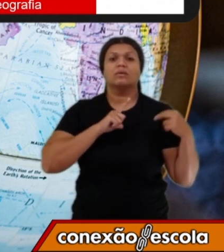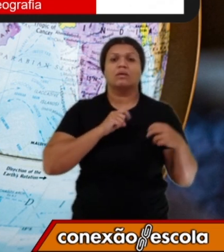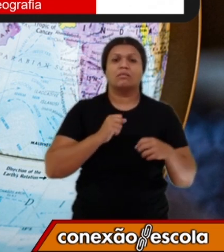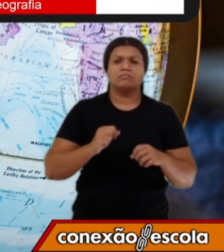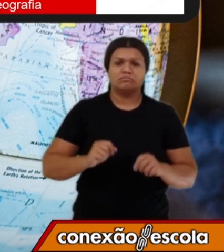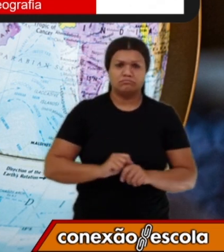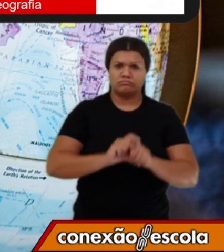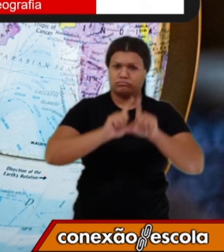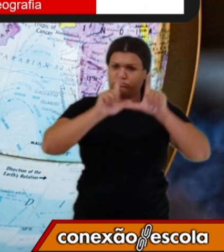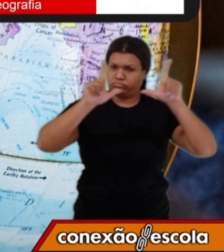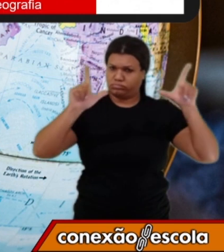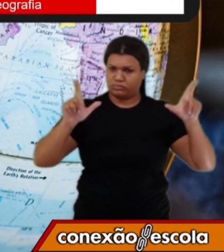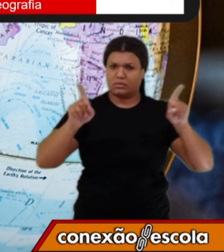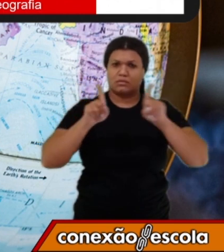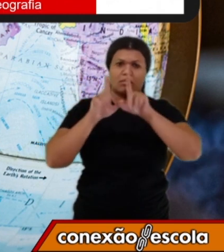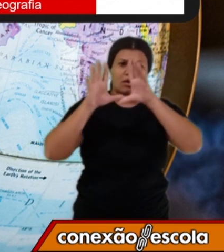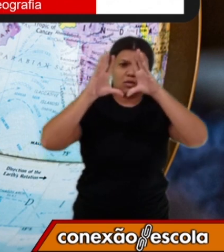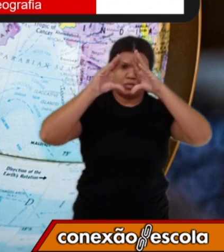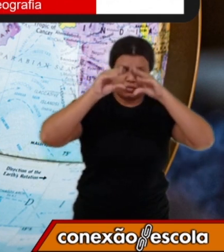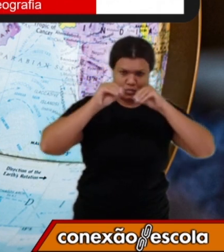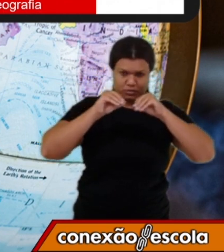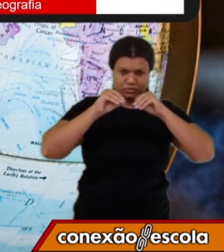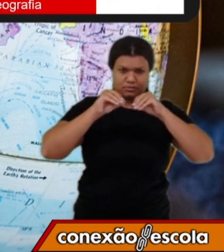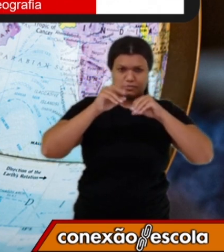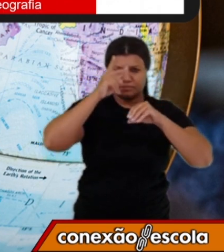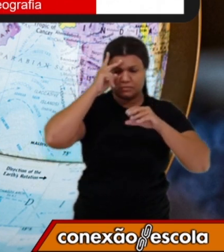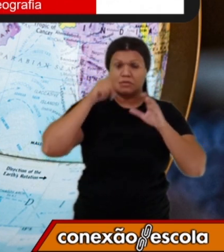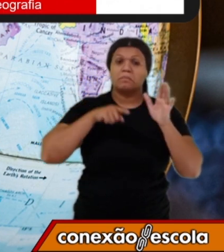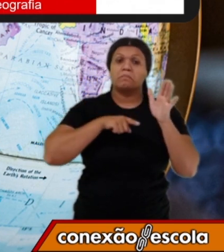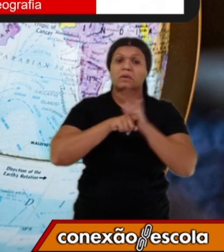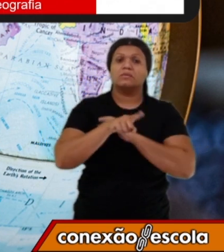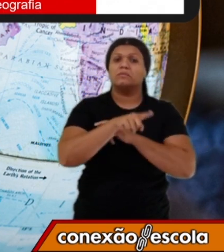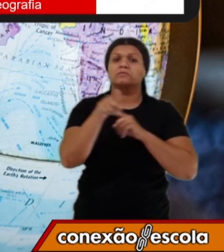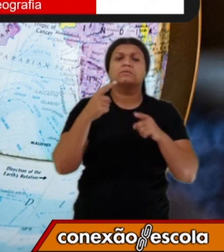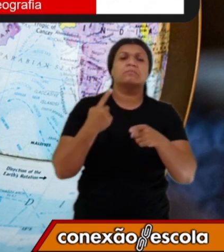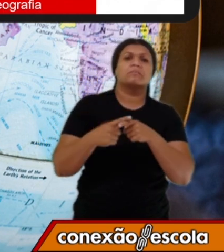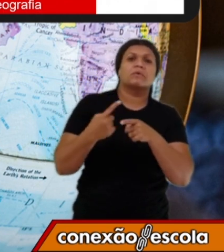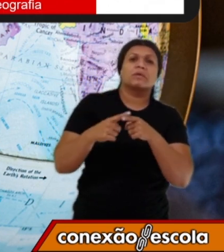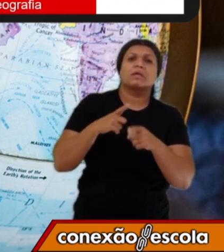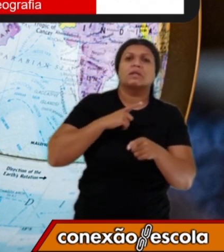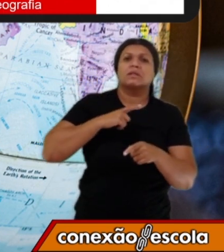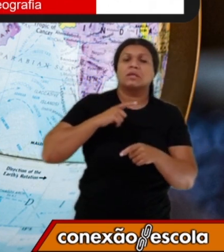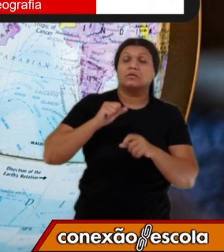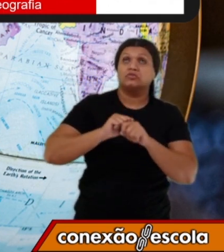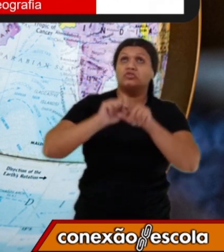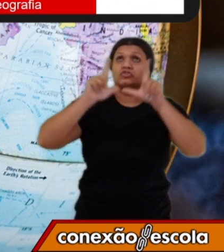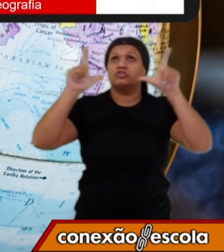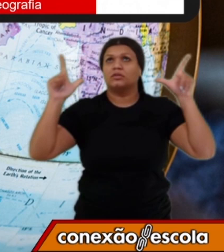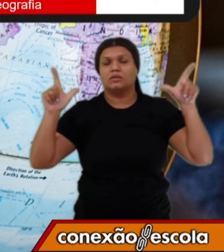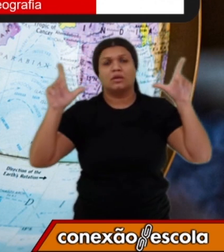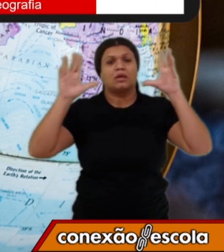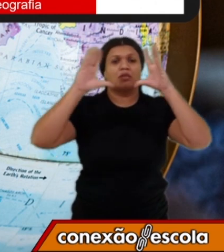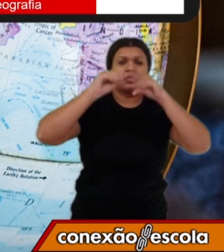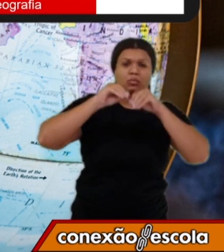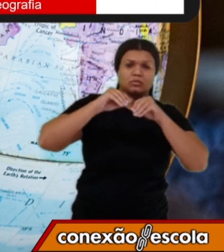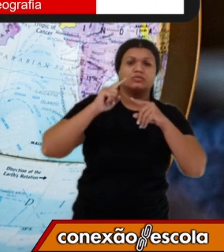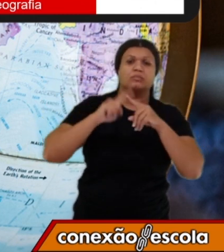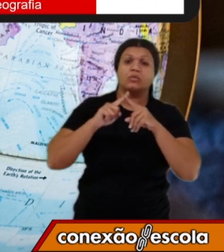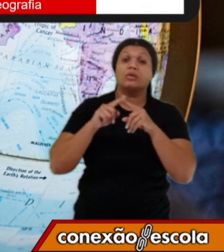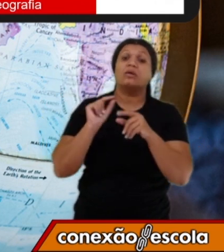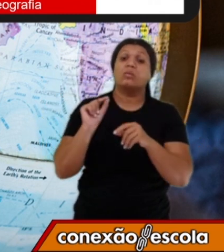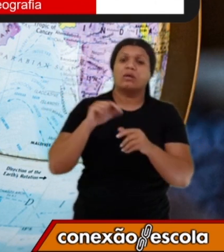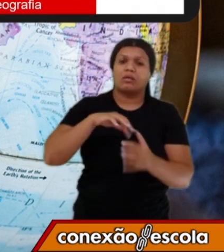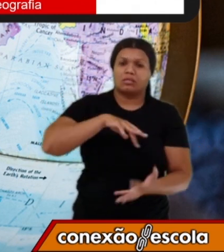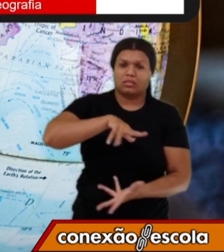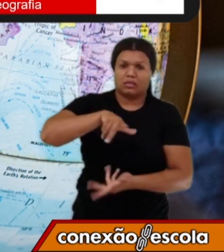perguntar por que existem dias e noites, você já sabe responder. É por conta do movimento de rotação que a Terra